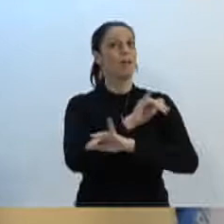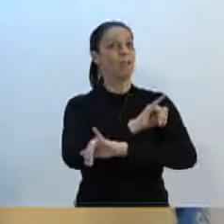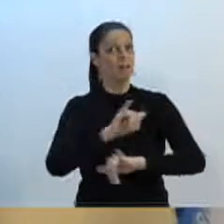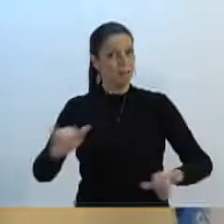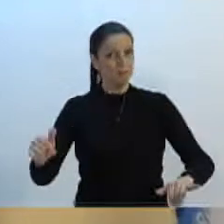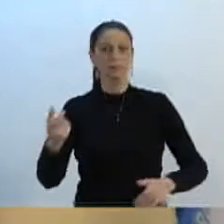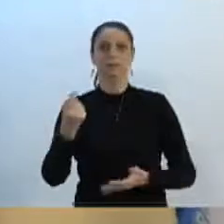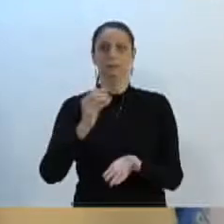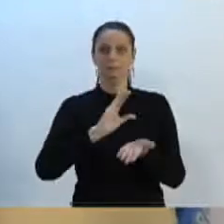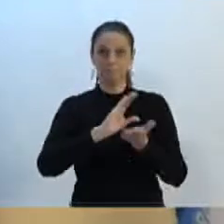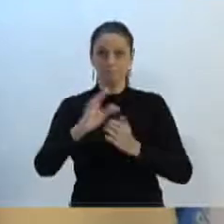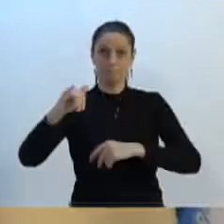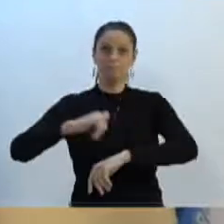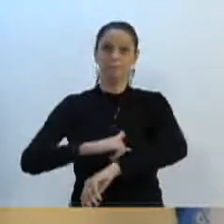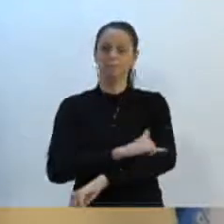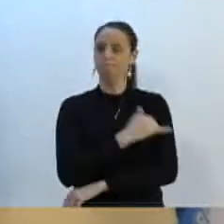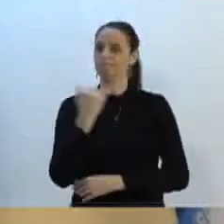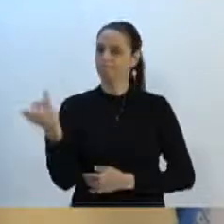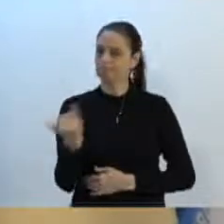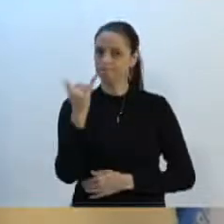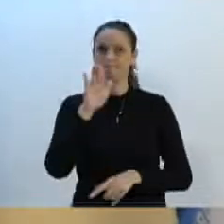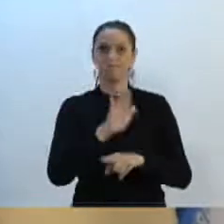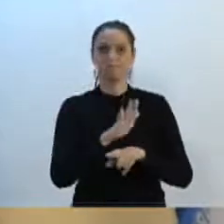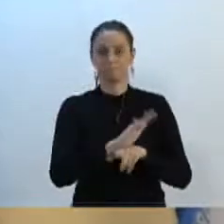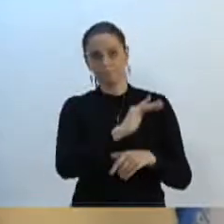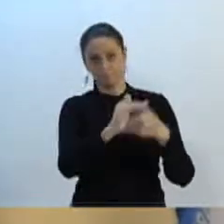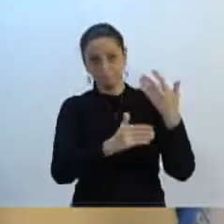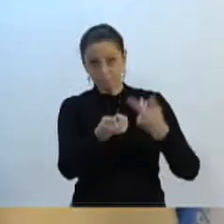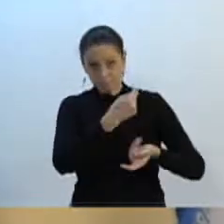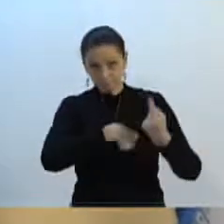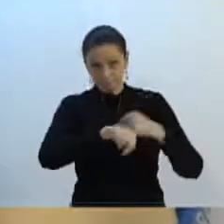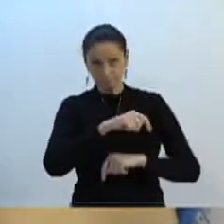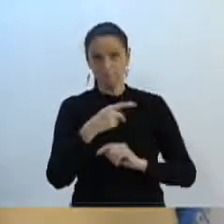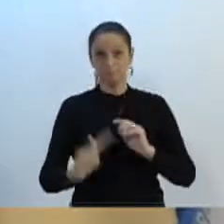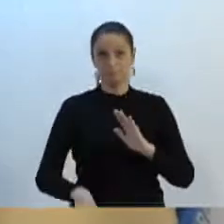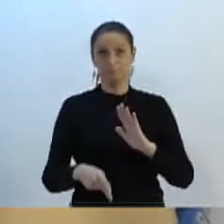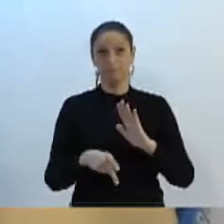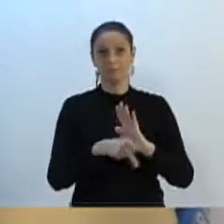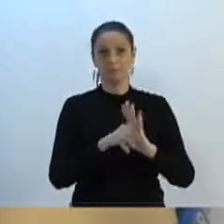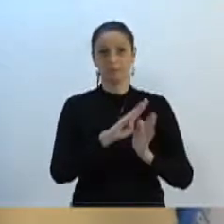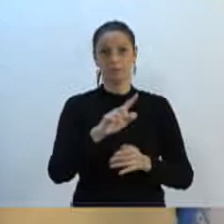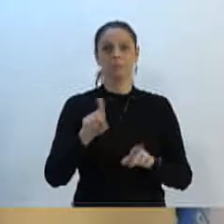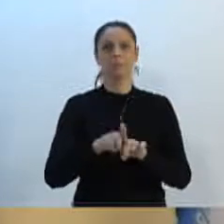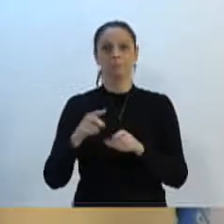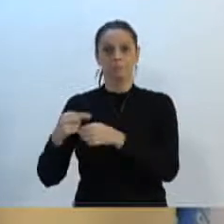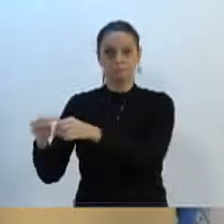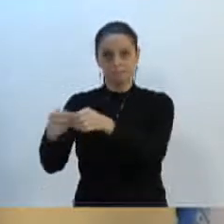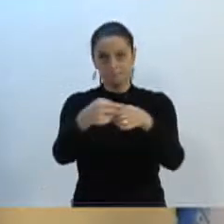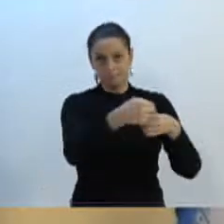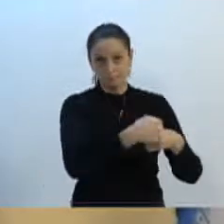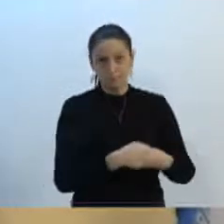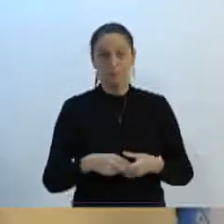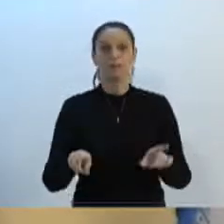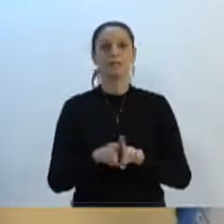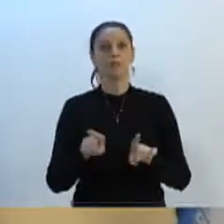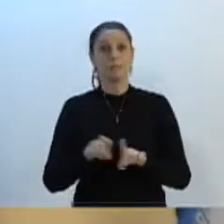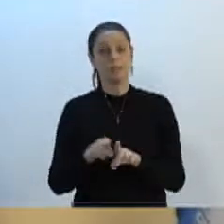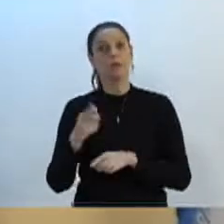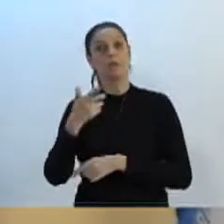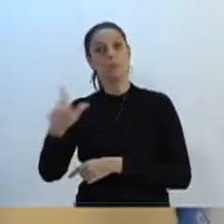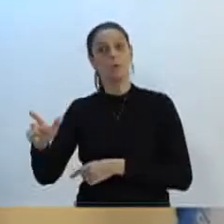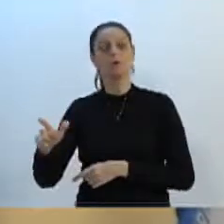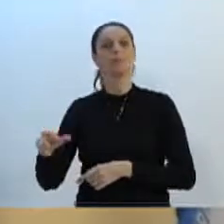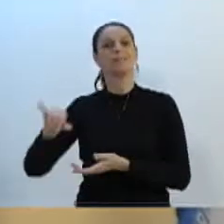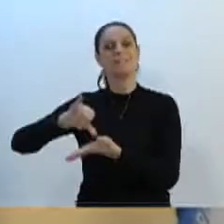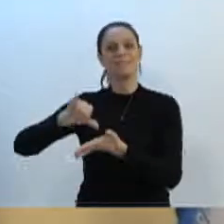aeroporto, que é importante para o desenvolvimento econômico do município de Blumenau e região, para o centro de convenções, que é uma demanda também, não